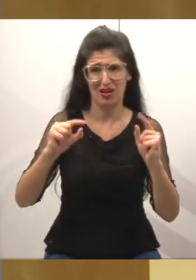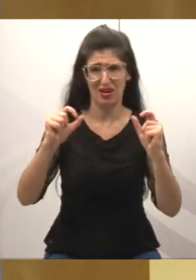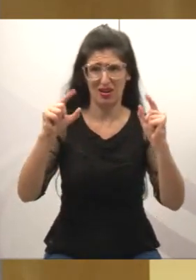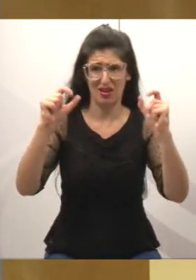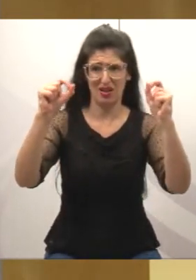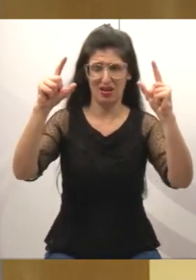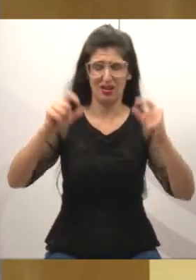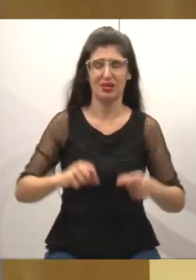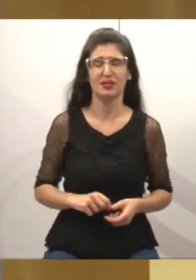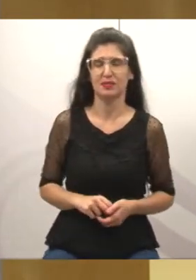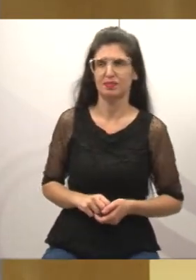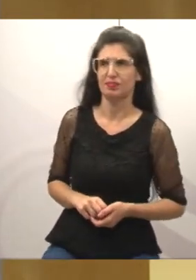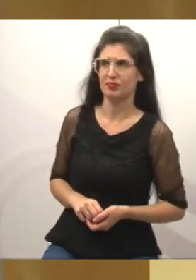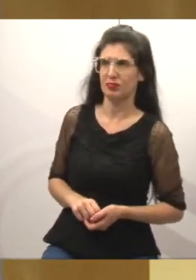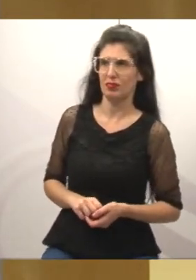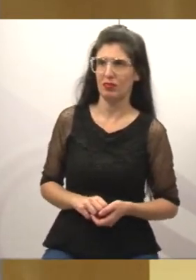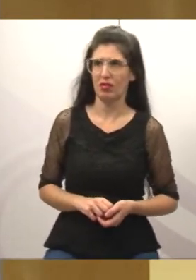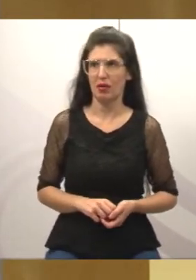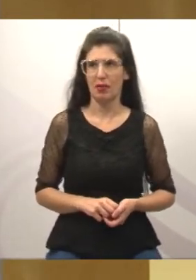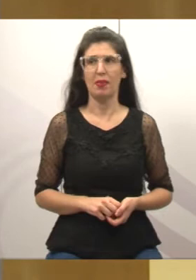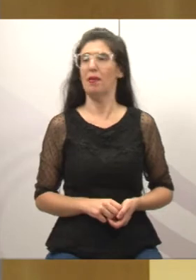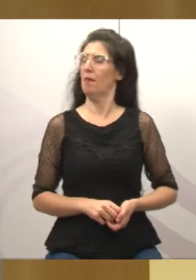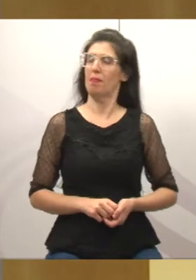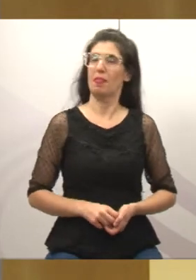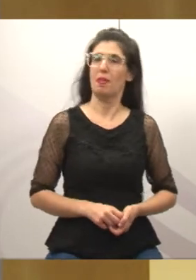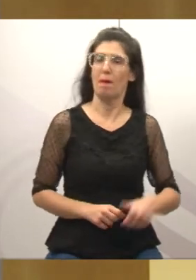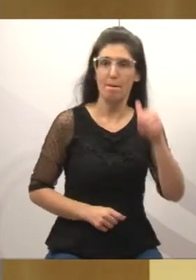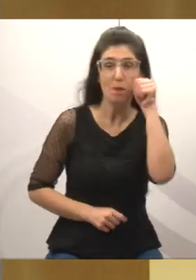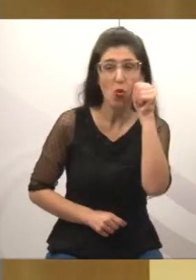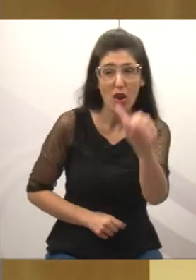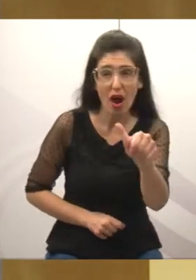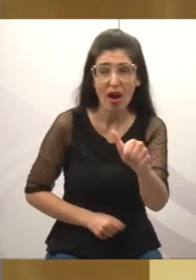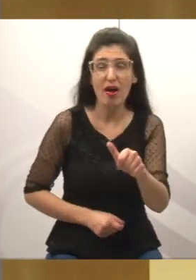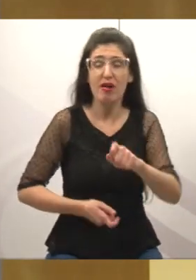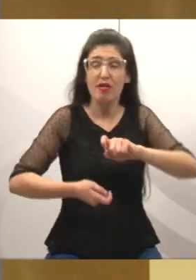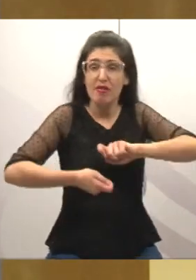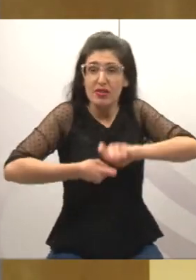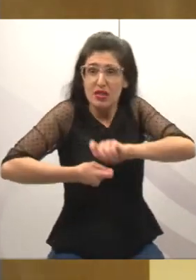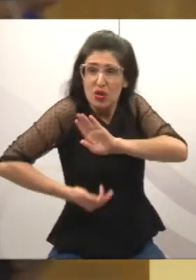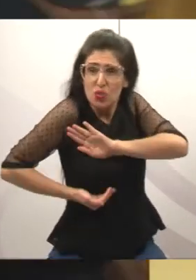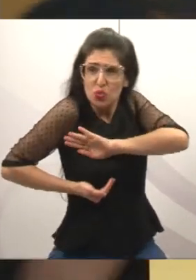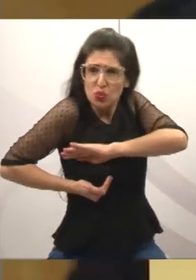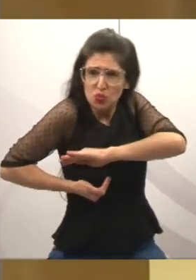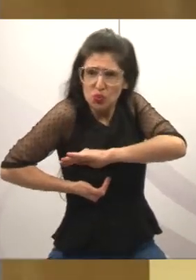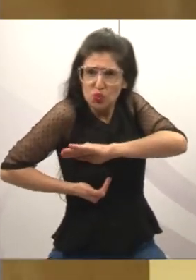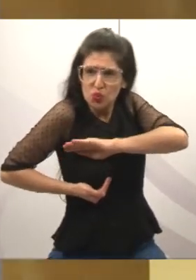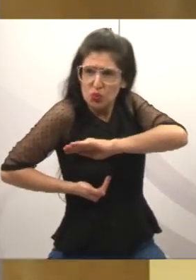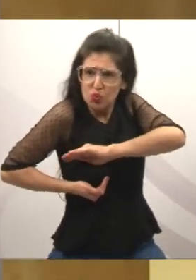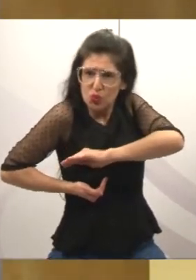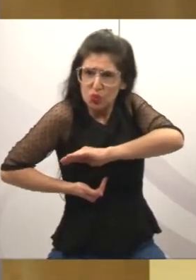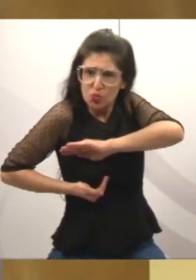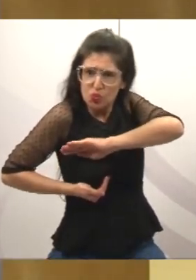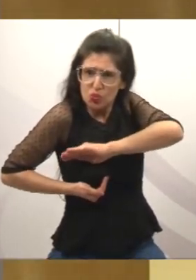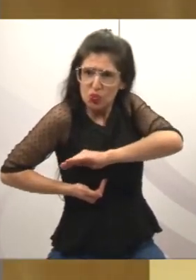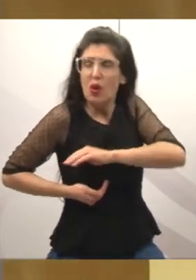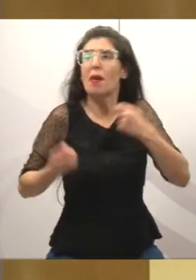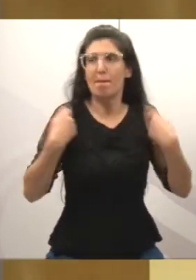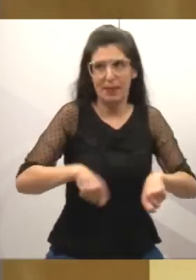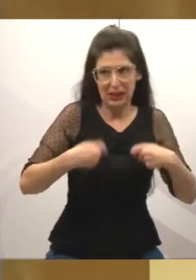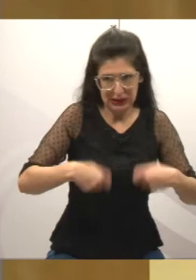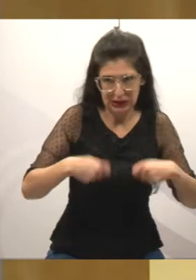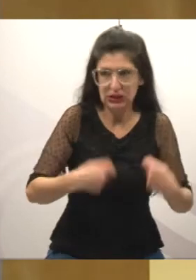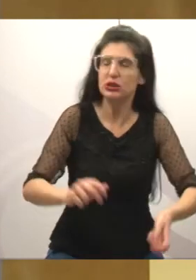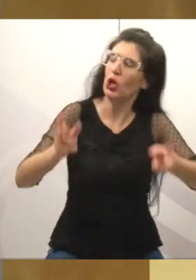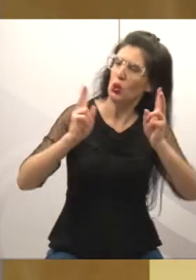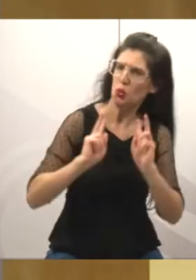a fornecer os exames para as mulheres fazerem a tomografia, a gente precisa de